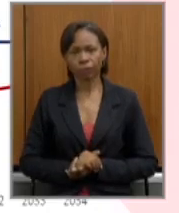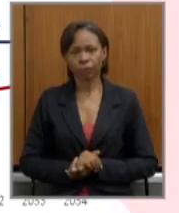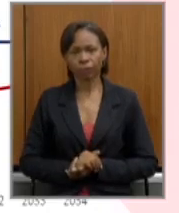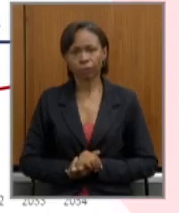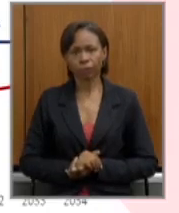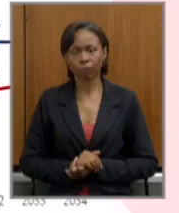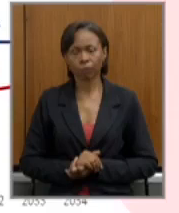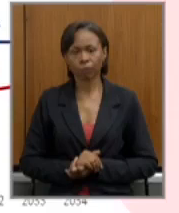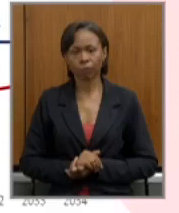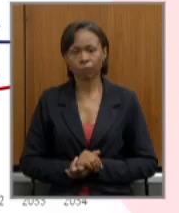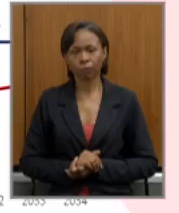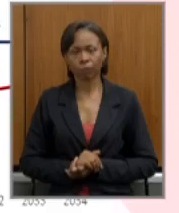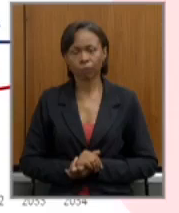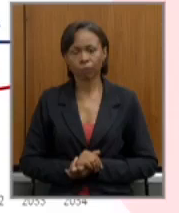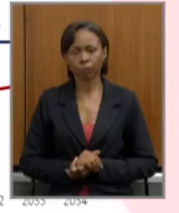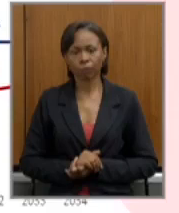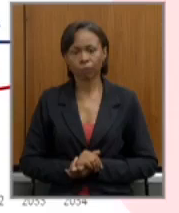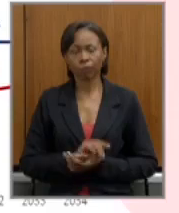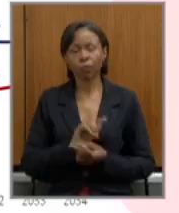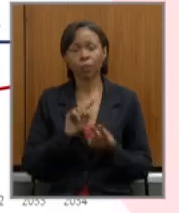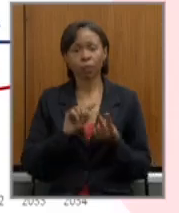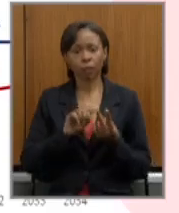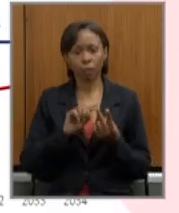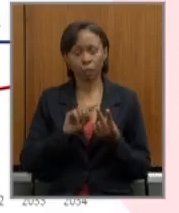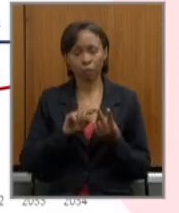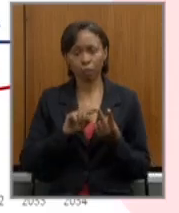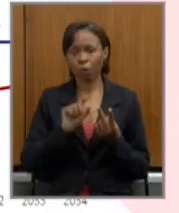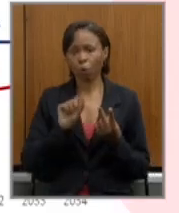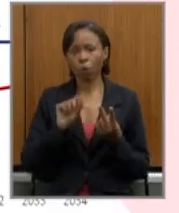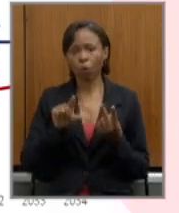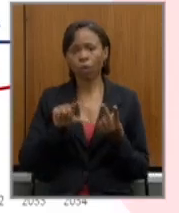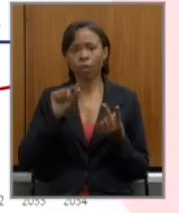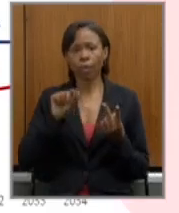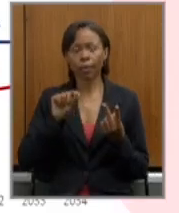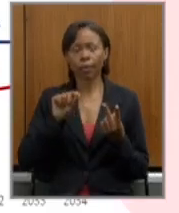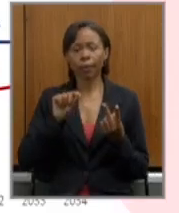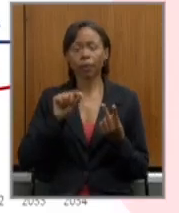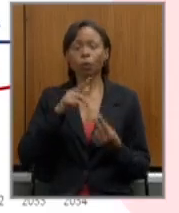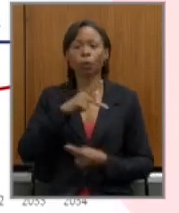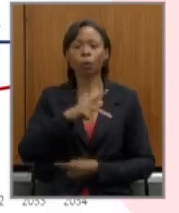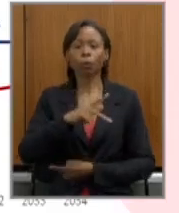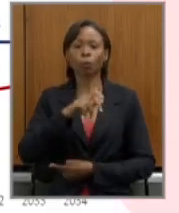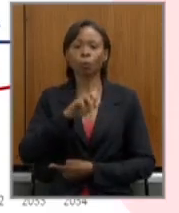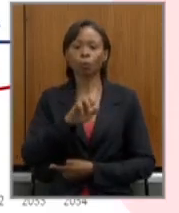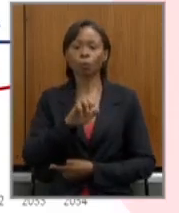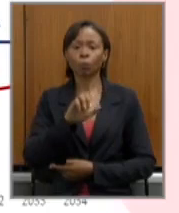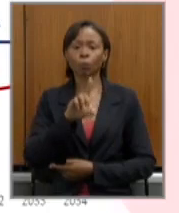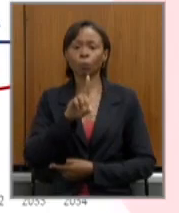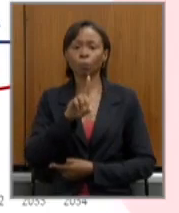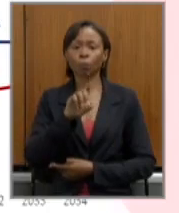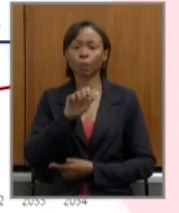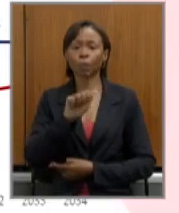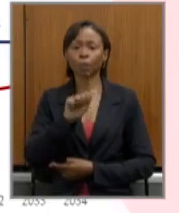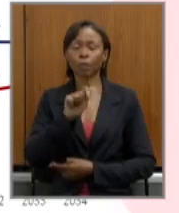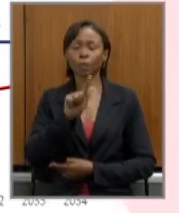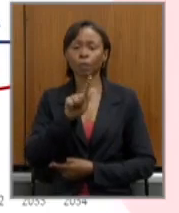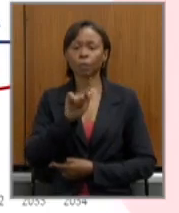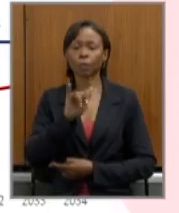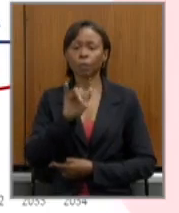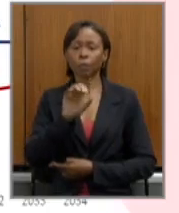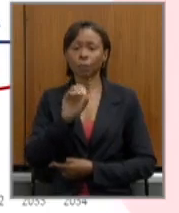é basicamente o estabelecimento de um pedágio sobre o tempo que falta